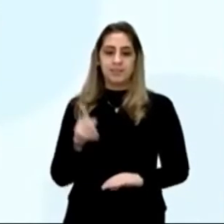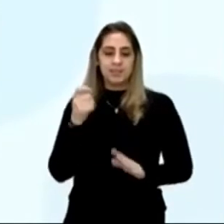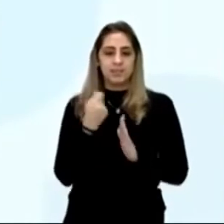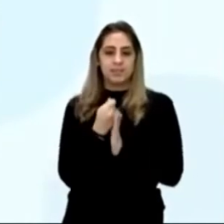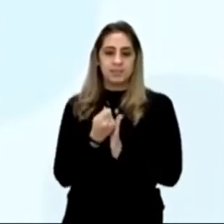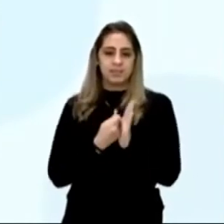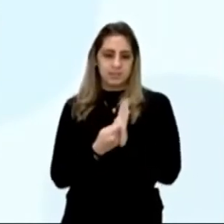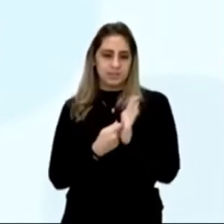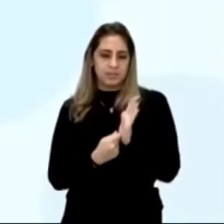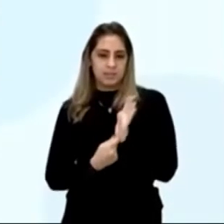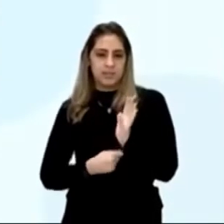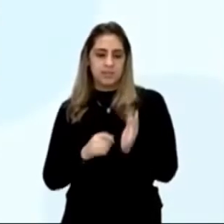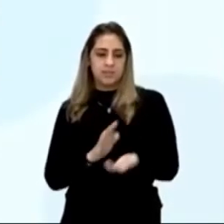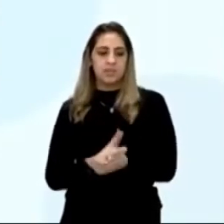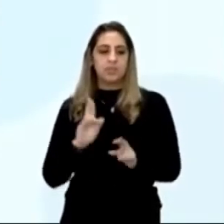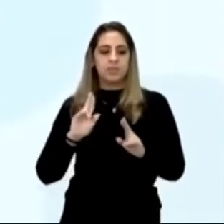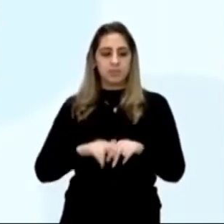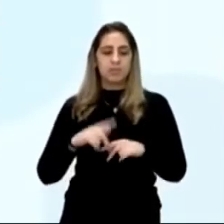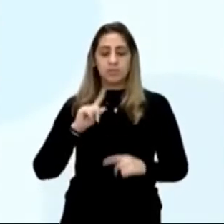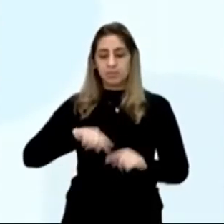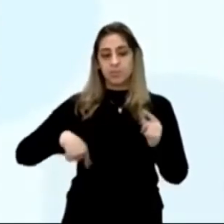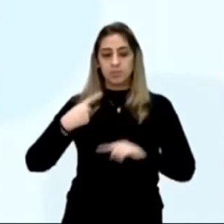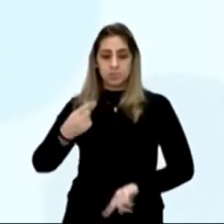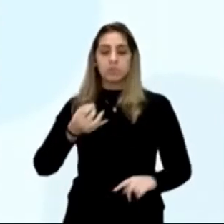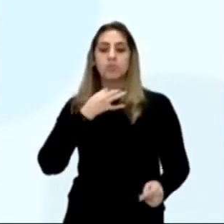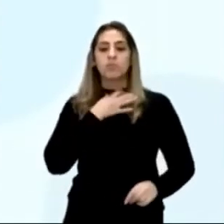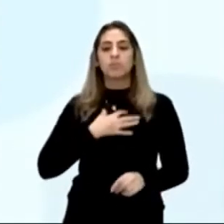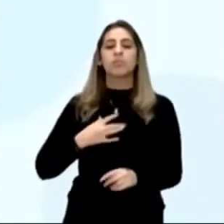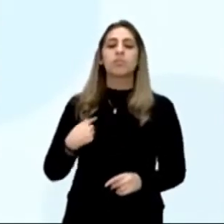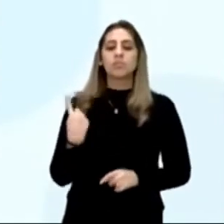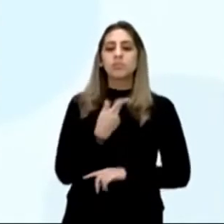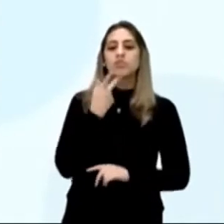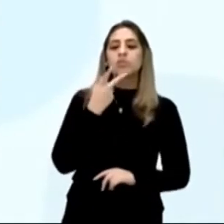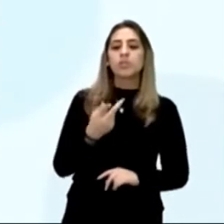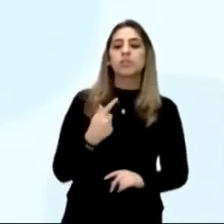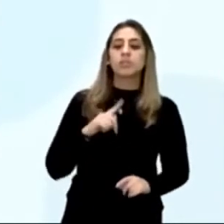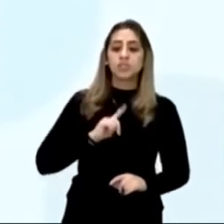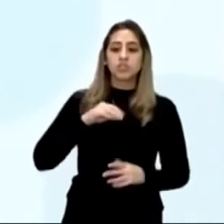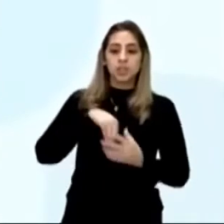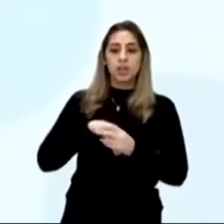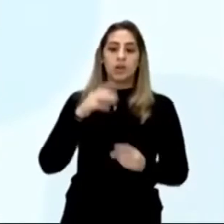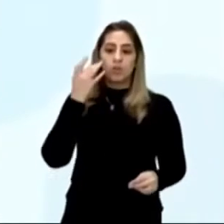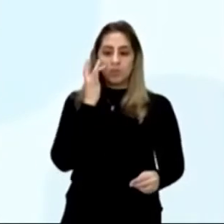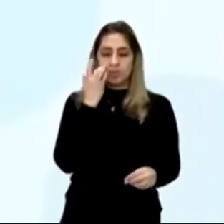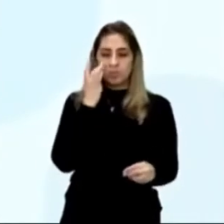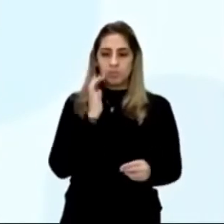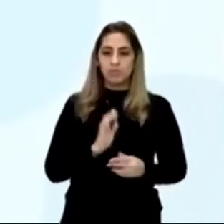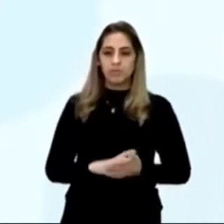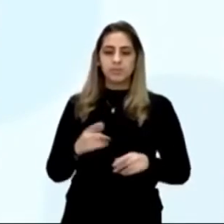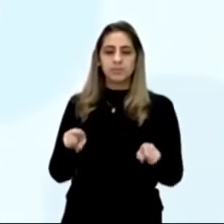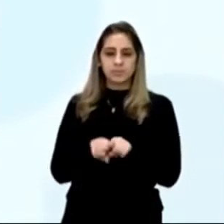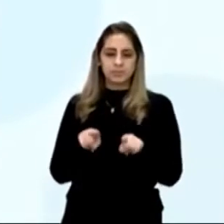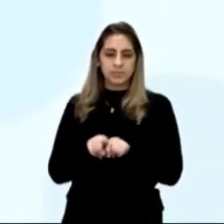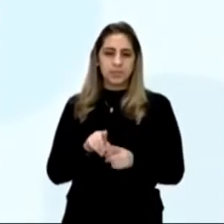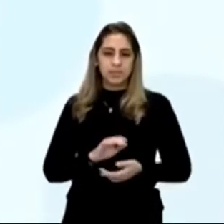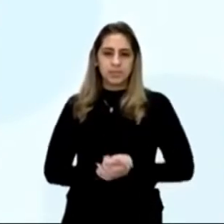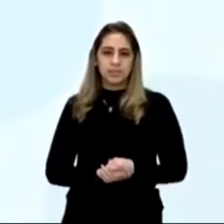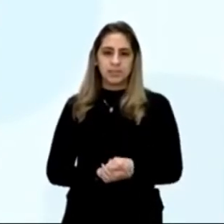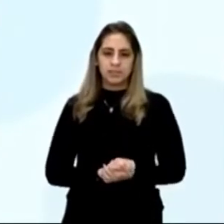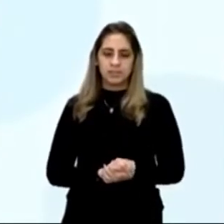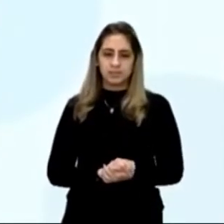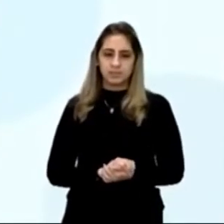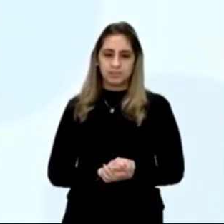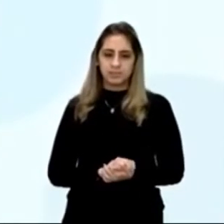a mão, para a terra, e depois para o colar, como que nos dizendo, que ali havia ouro, também olhou para um castiçal de prata,